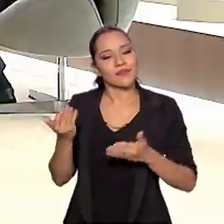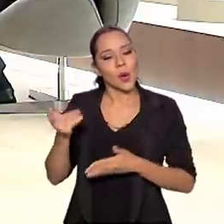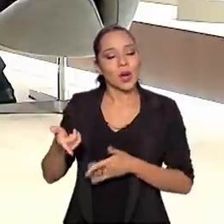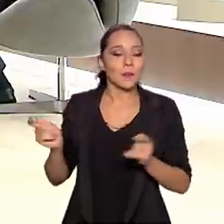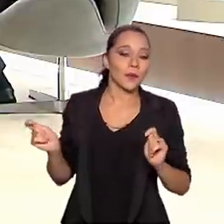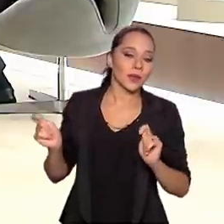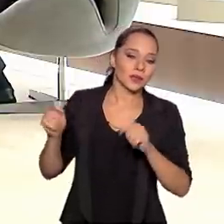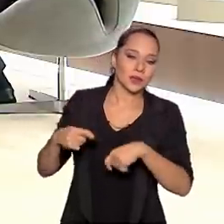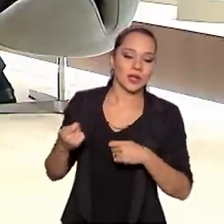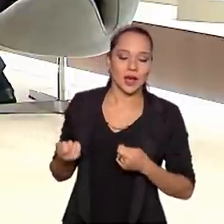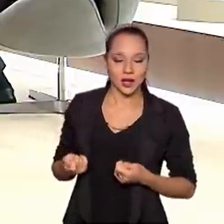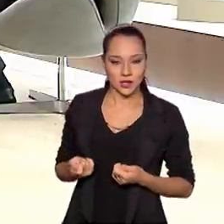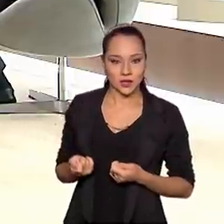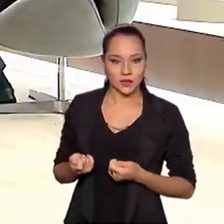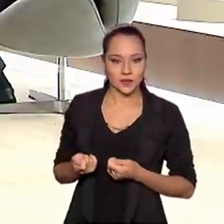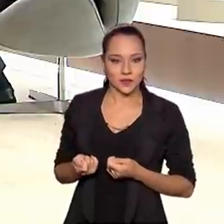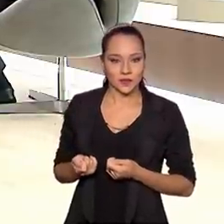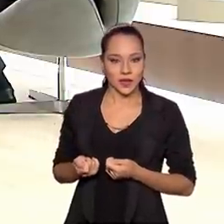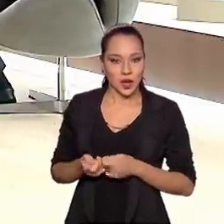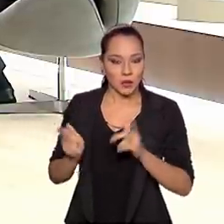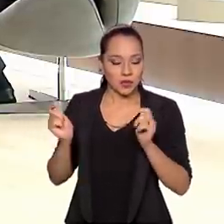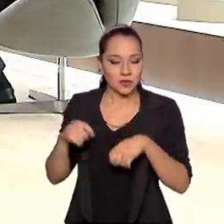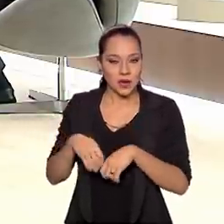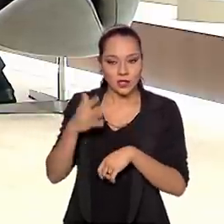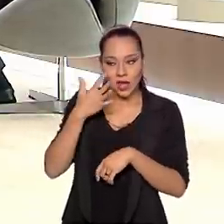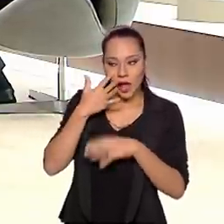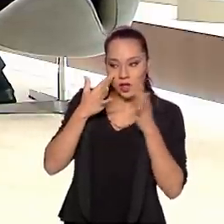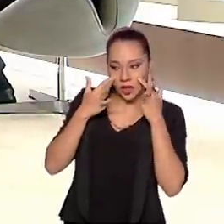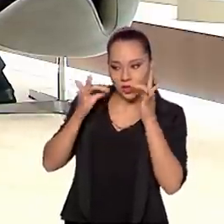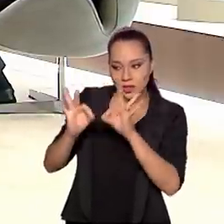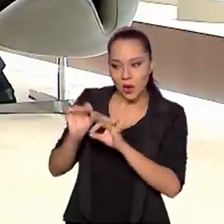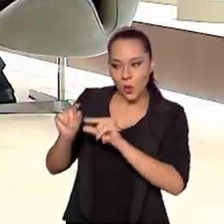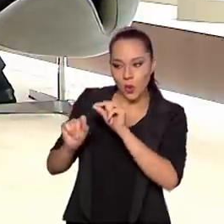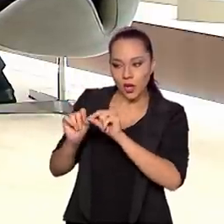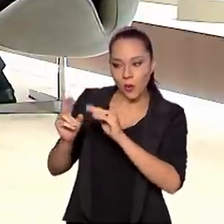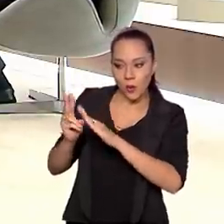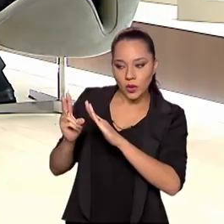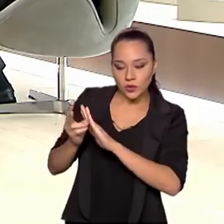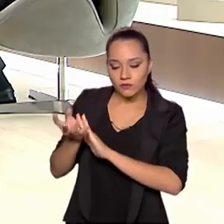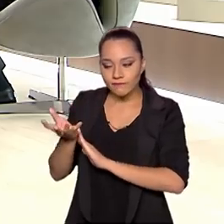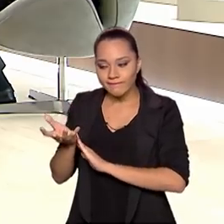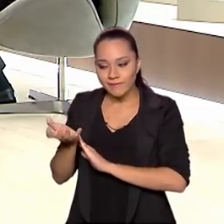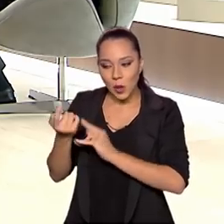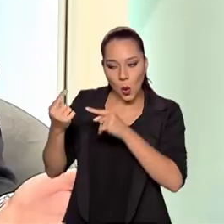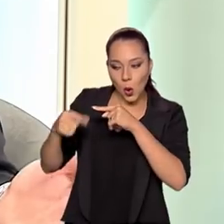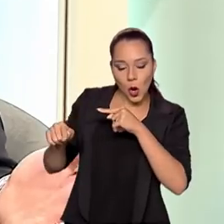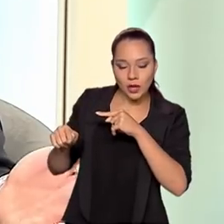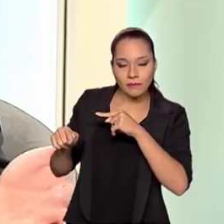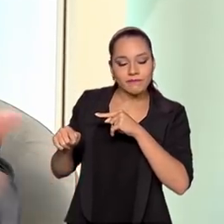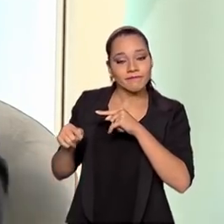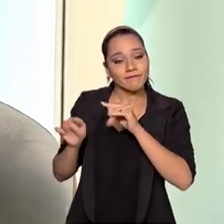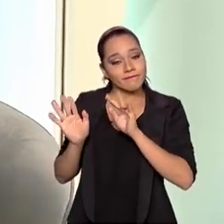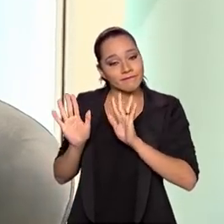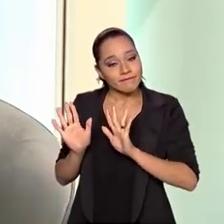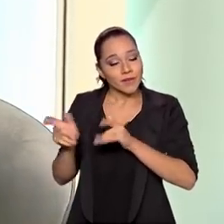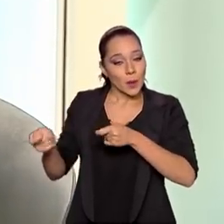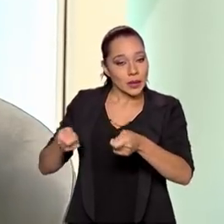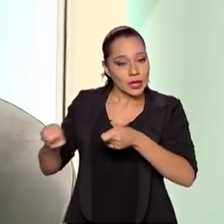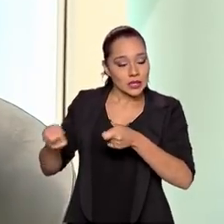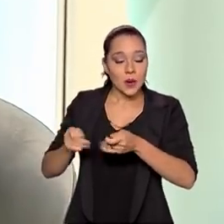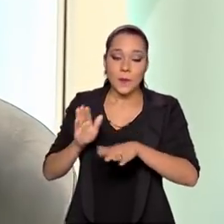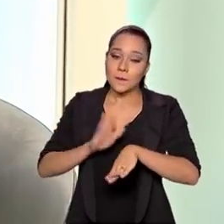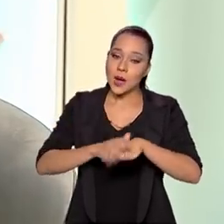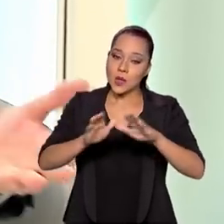possibilidade de se ouvir, se não estiver de acordo em se tratando de mineração, o